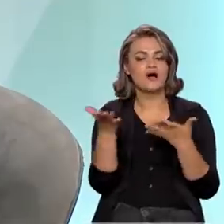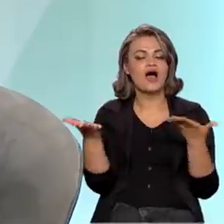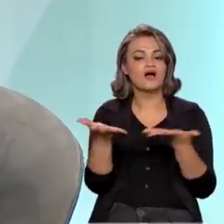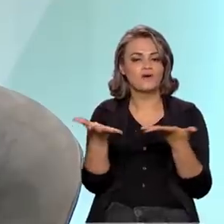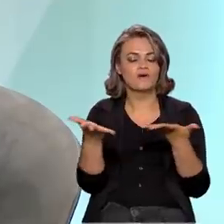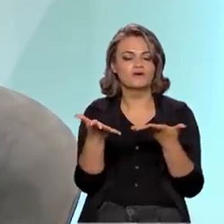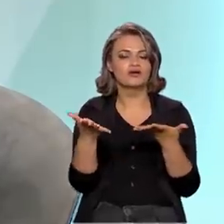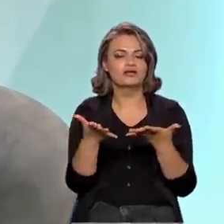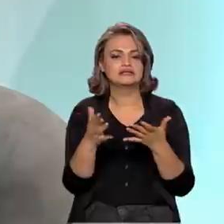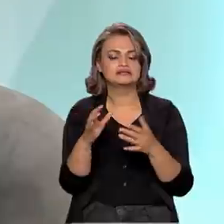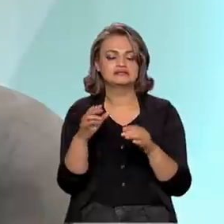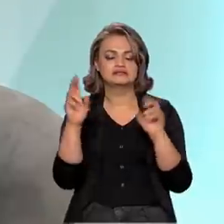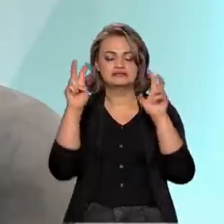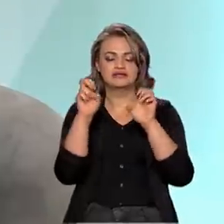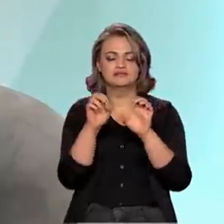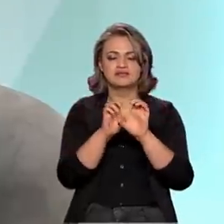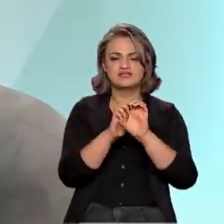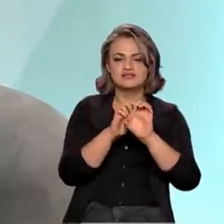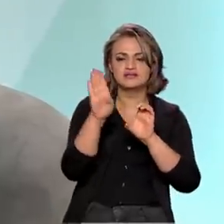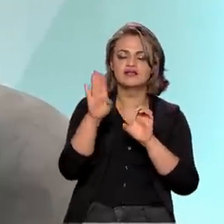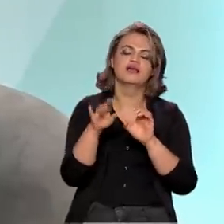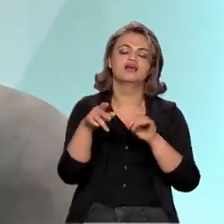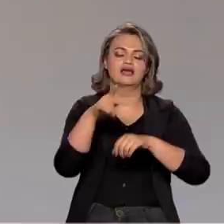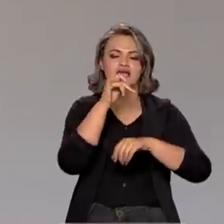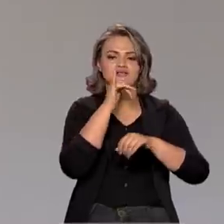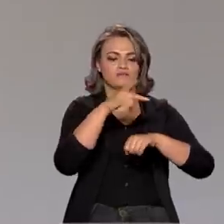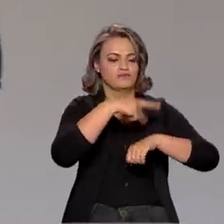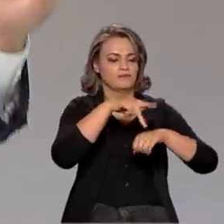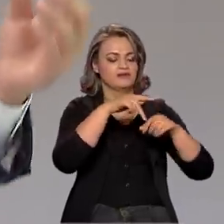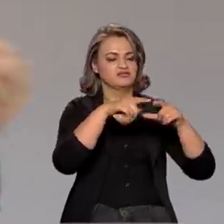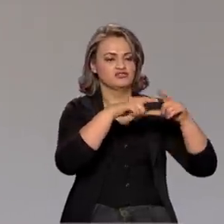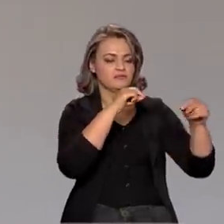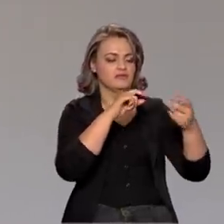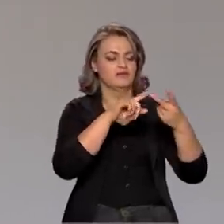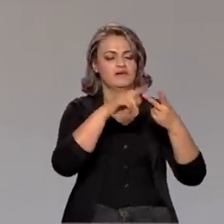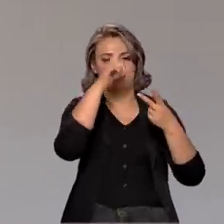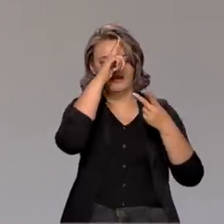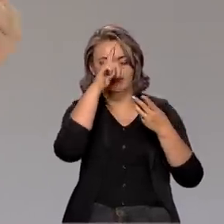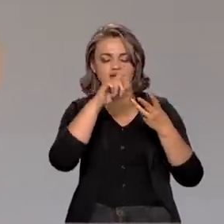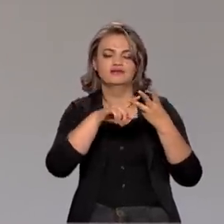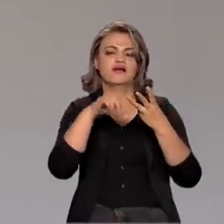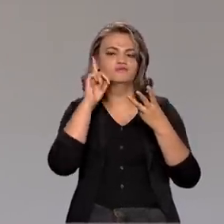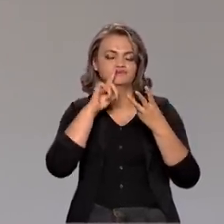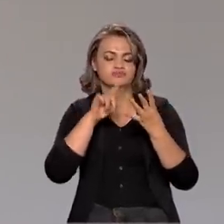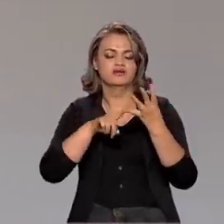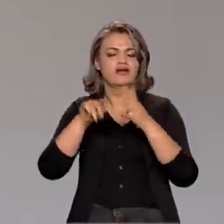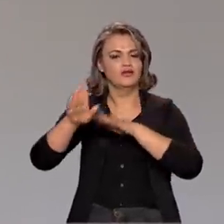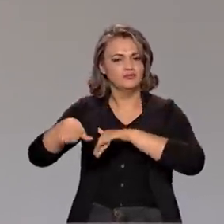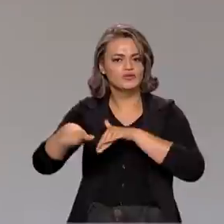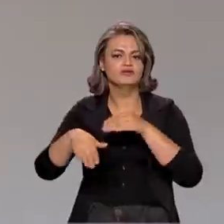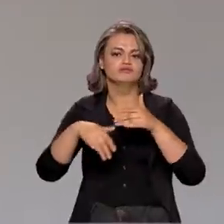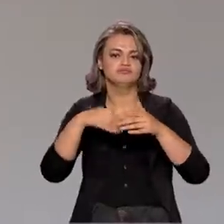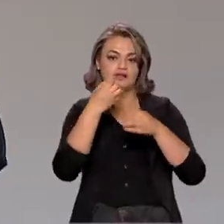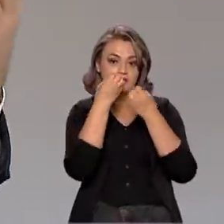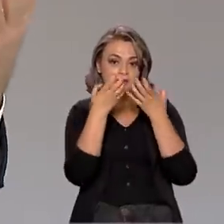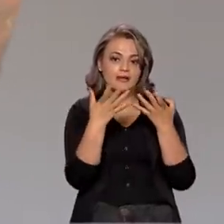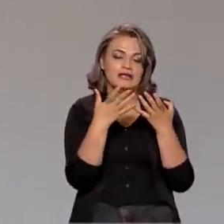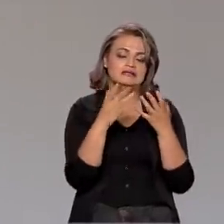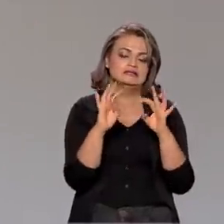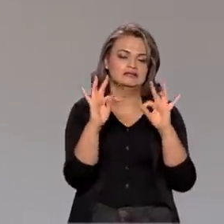questão da ciência e tecnologia. O senhor falou de Japão, Coreia do Sul, a gente sabe da Alemanha, Estados Unidos, Reino Unido. Como é que nós estamos